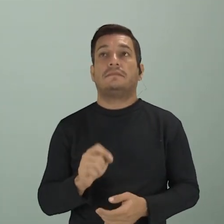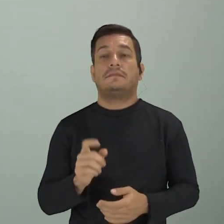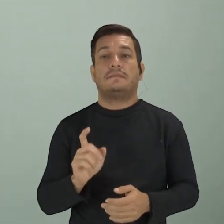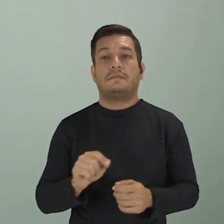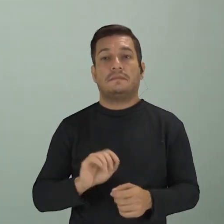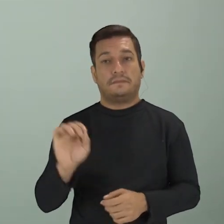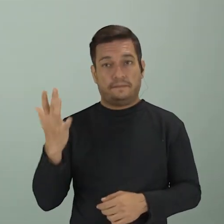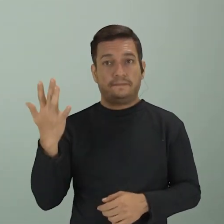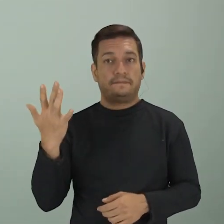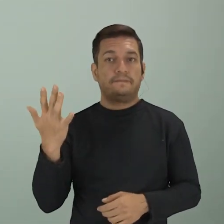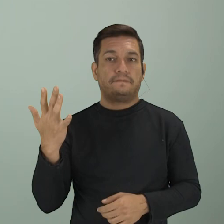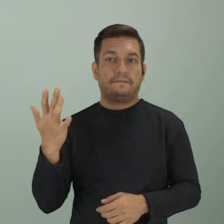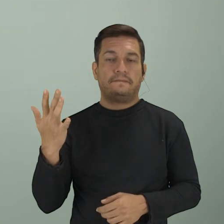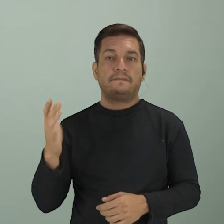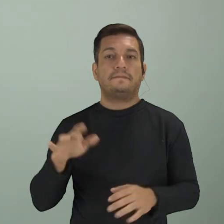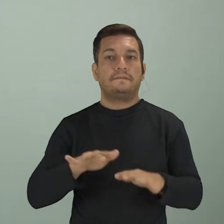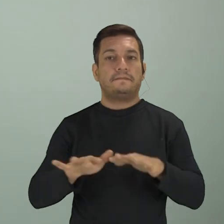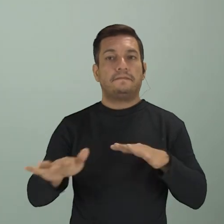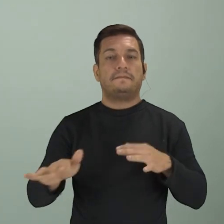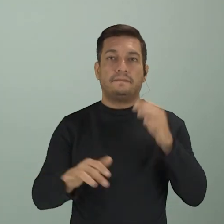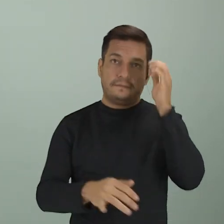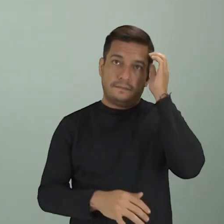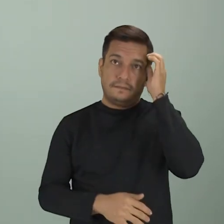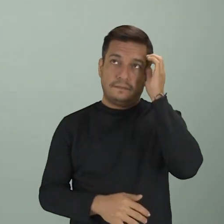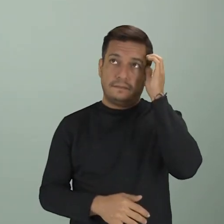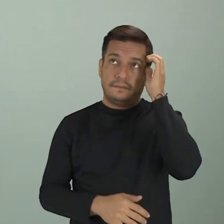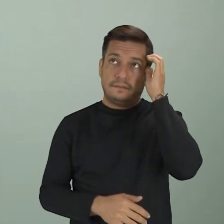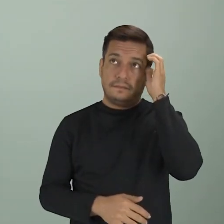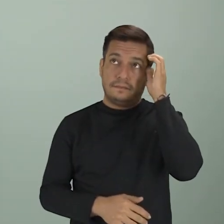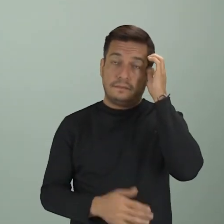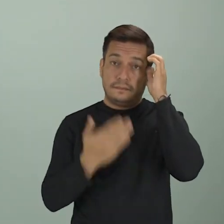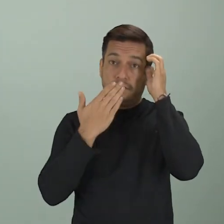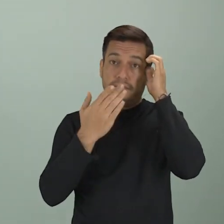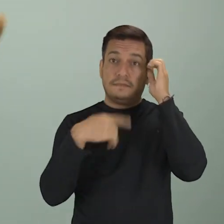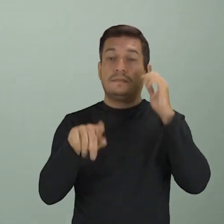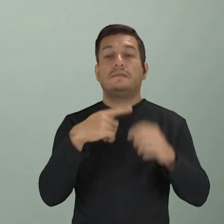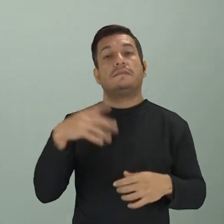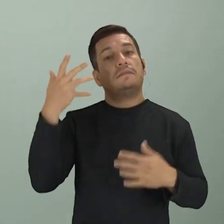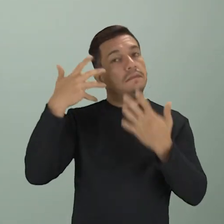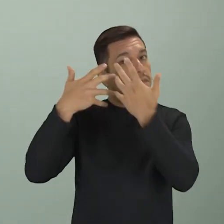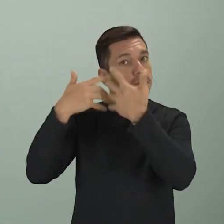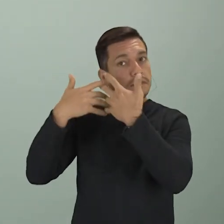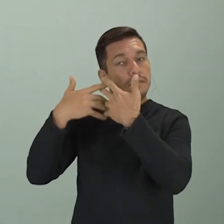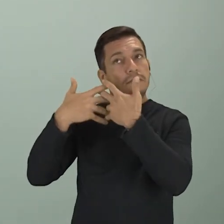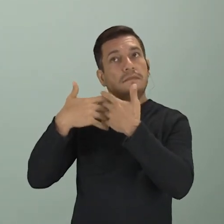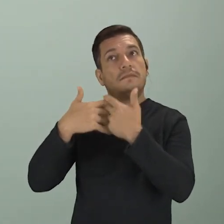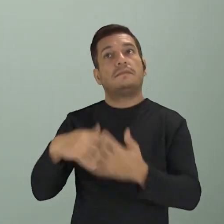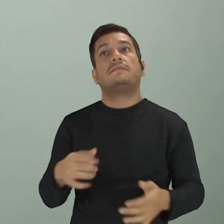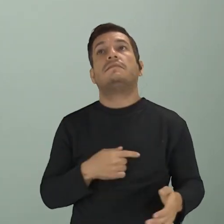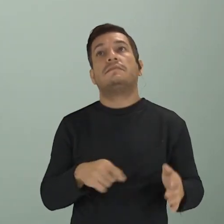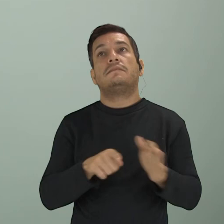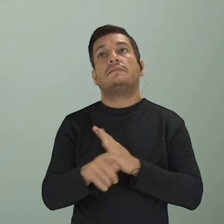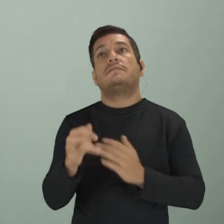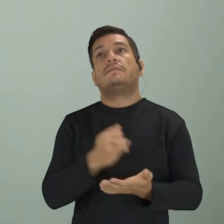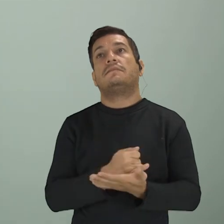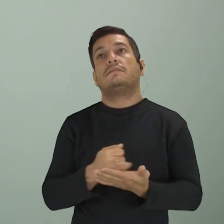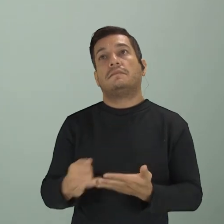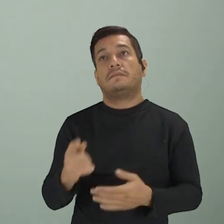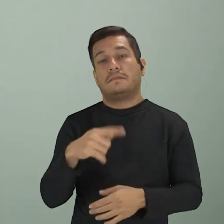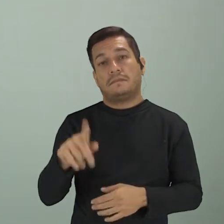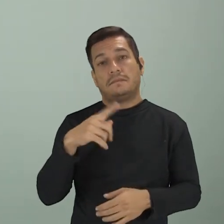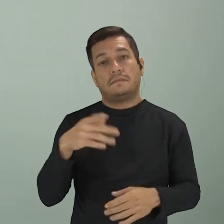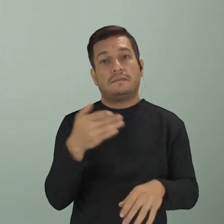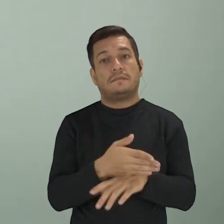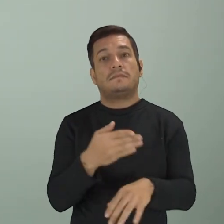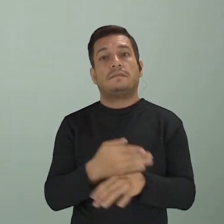reflexo de todas essas manifestações, ok? Aí eu vou pedir que vocês reflitam na nossa pergunta inicial e